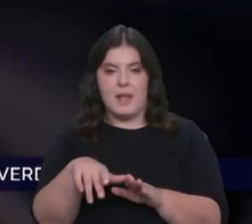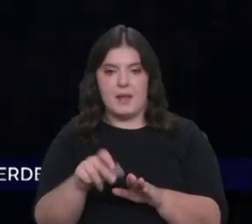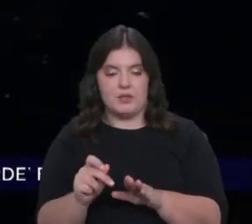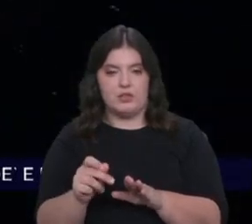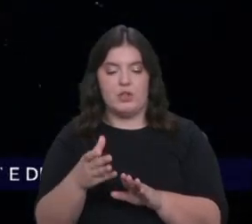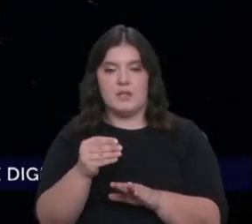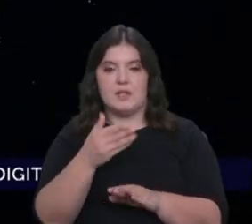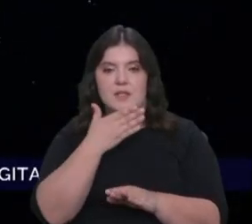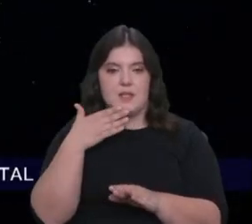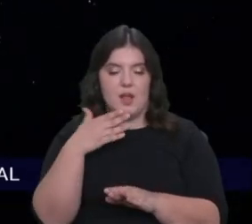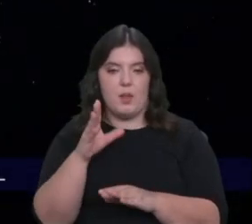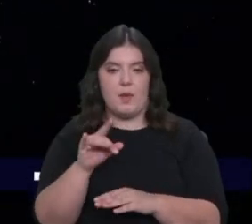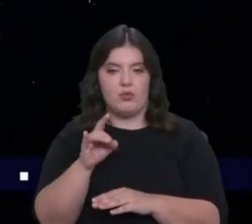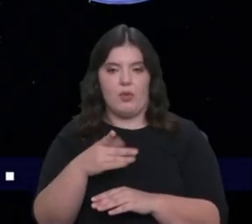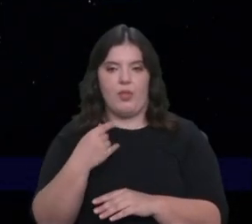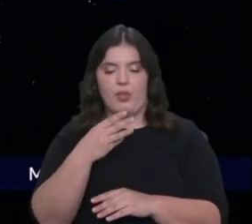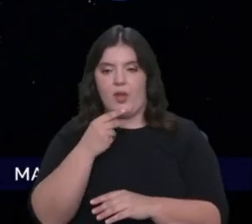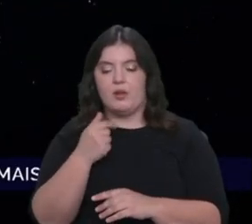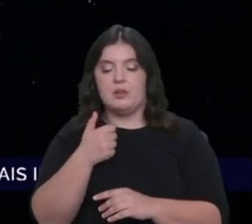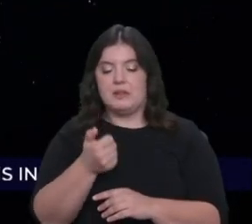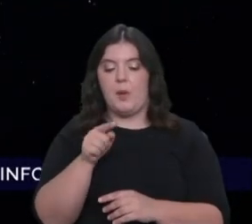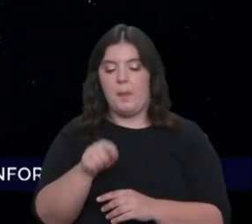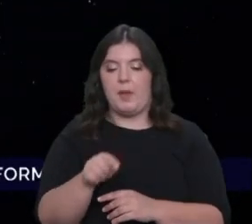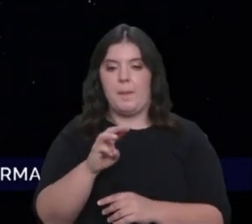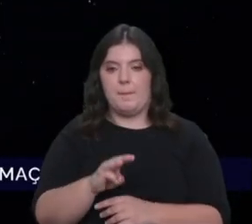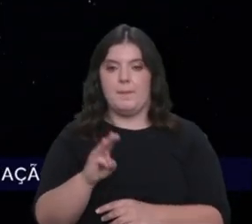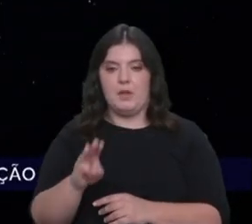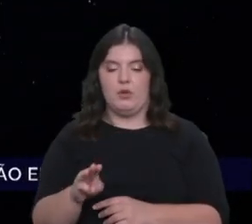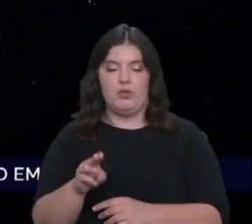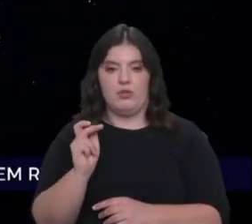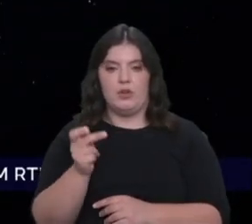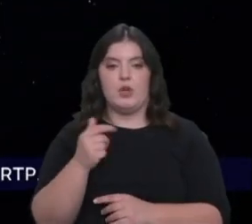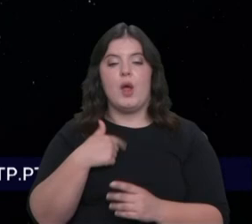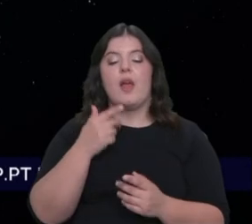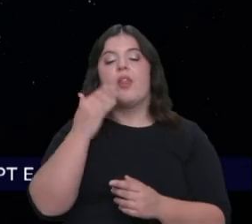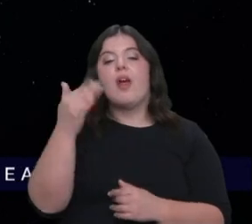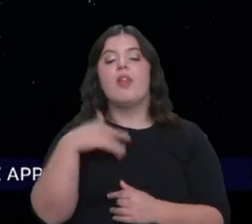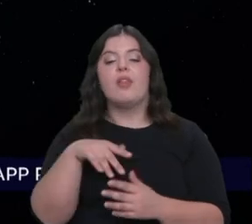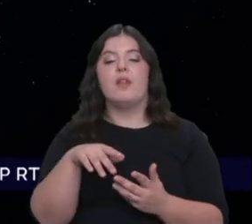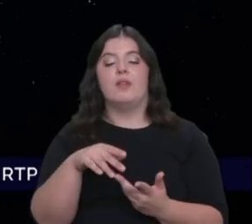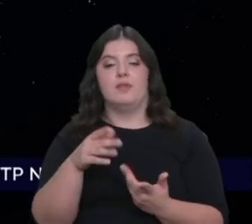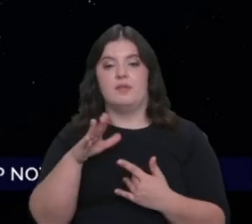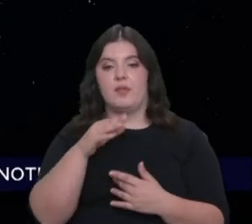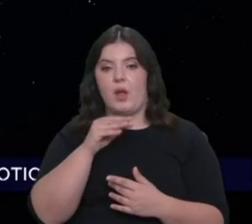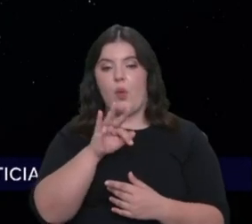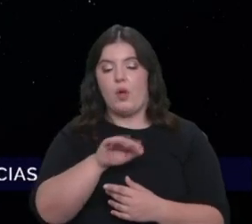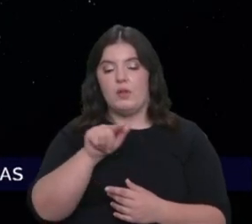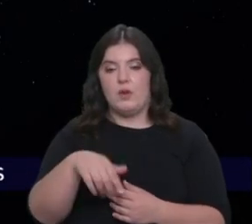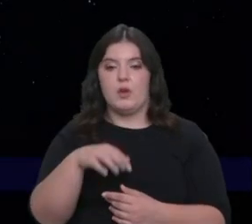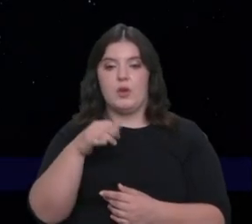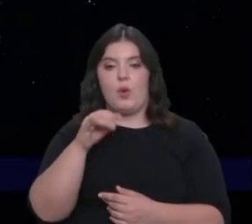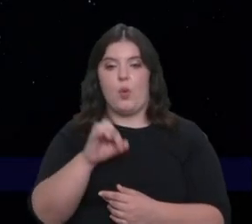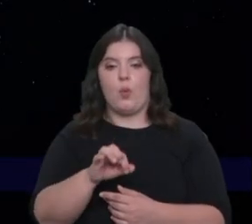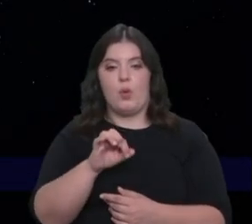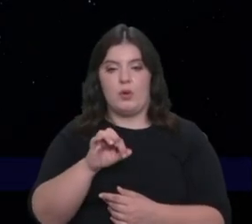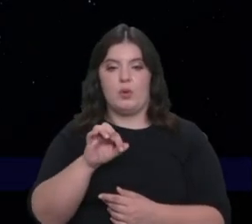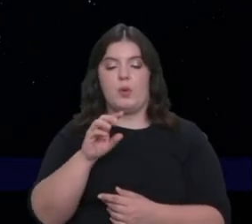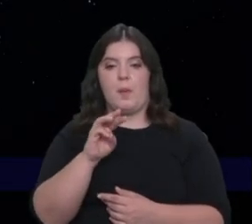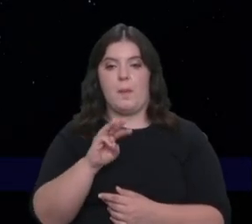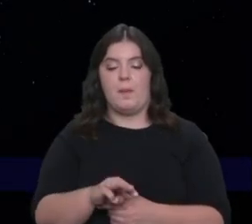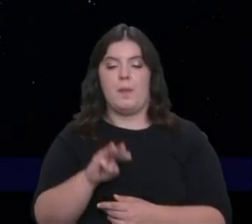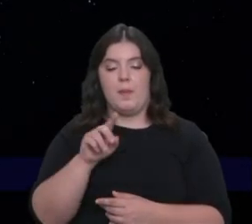é é isto muitíssimo mais cedo? Bom, 5 mil milhões de anos. Qual é a idade da Terra? 4,8 mil milhões de anos. E, portanto, em jeito de especulação,